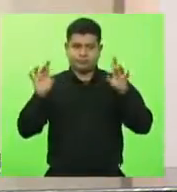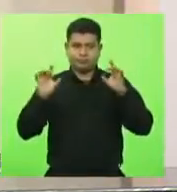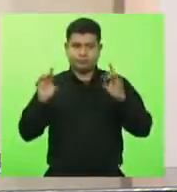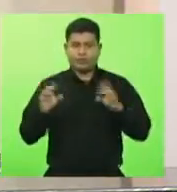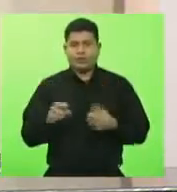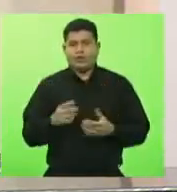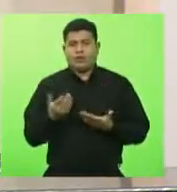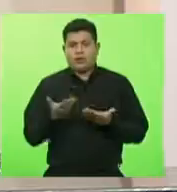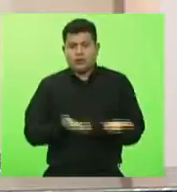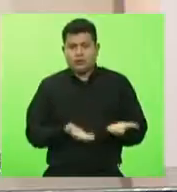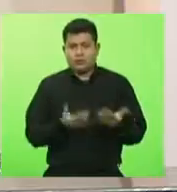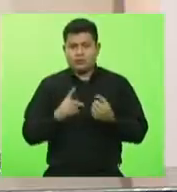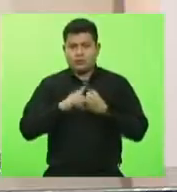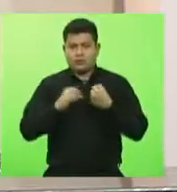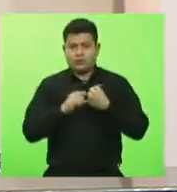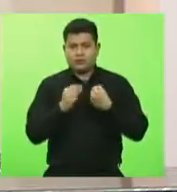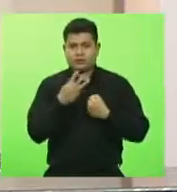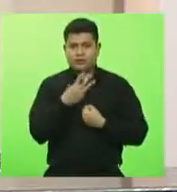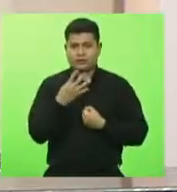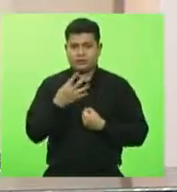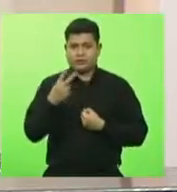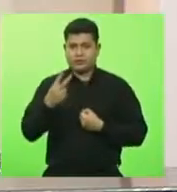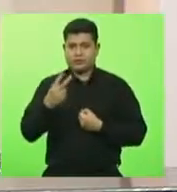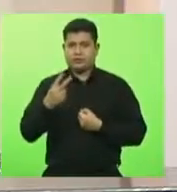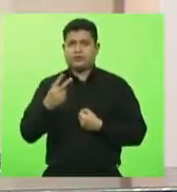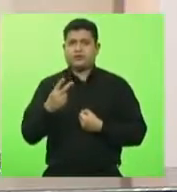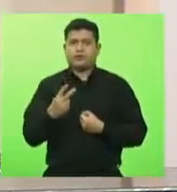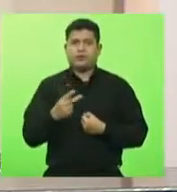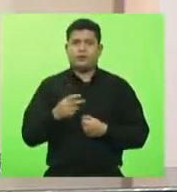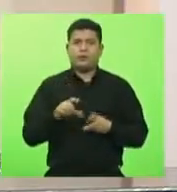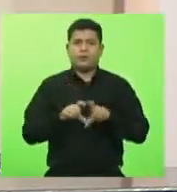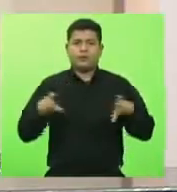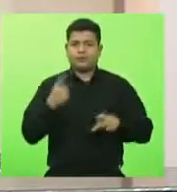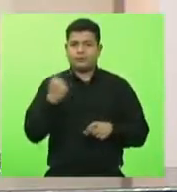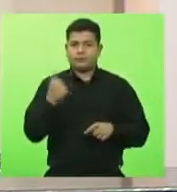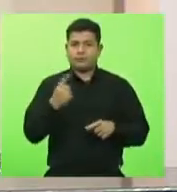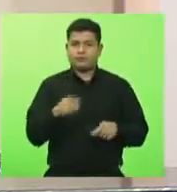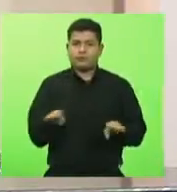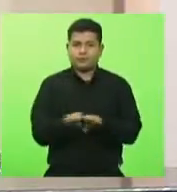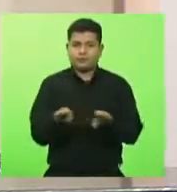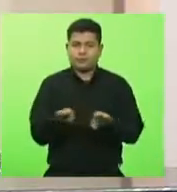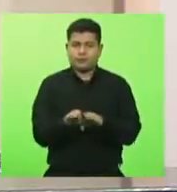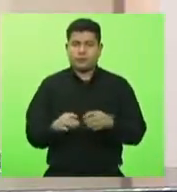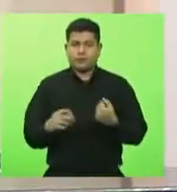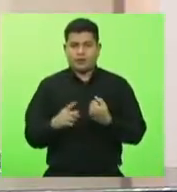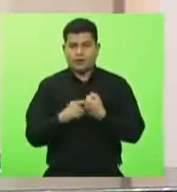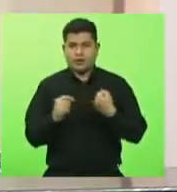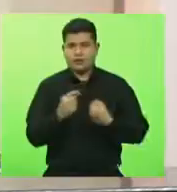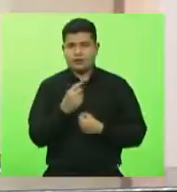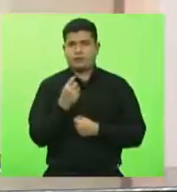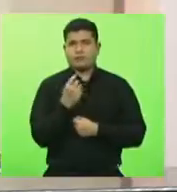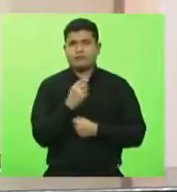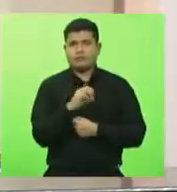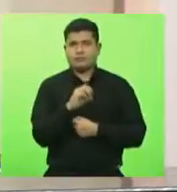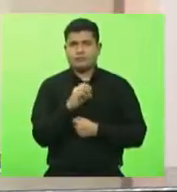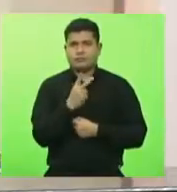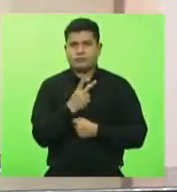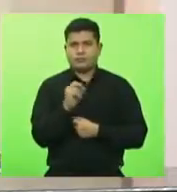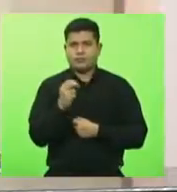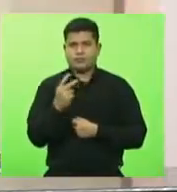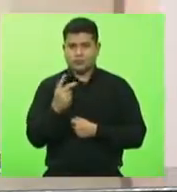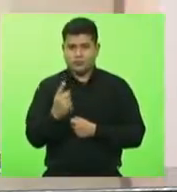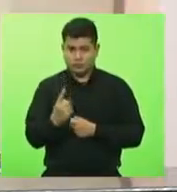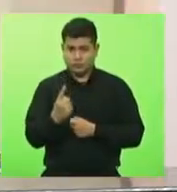1º do Regimento Interno, e no artigo 2º, inciso 3º do Ato da Mesa 221, de 24 de julho de